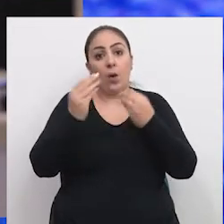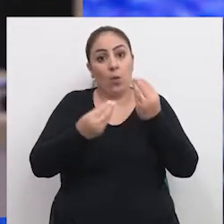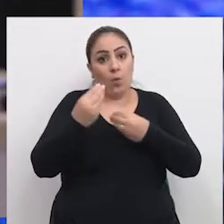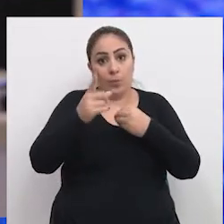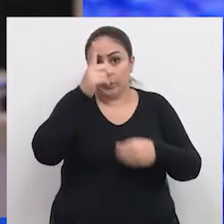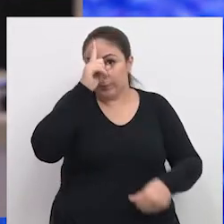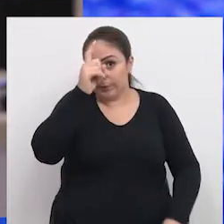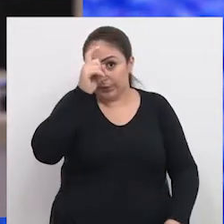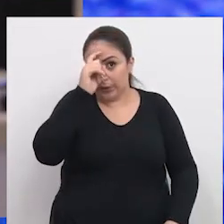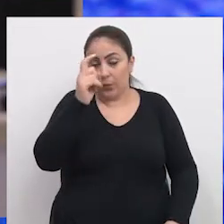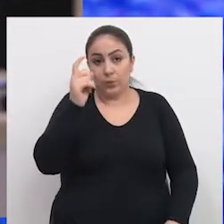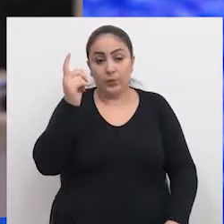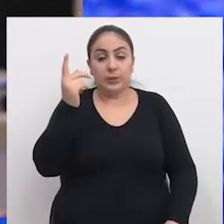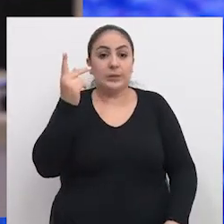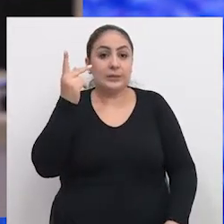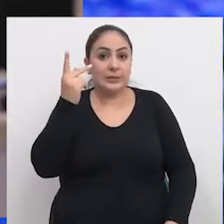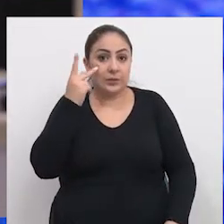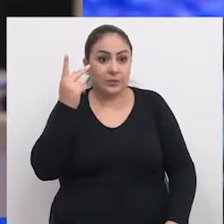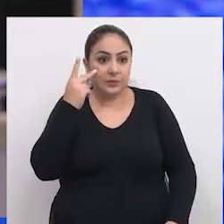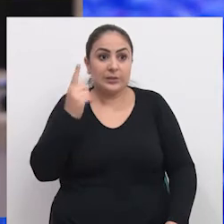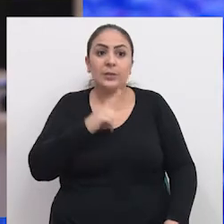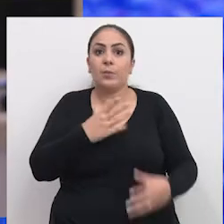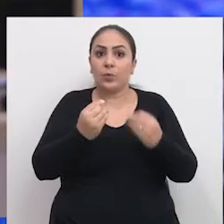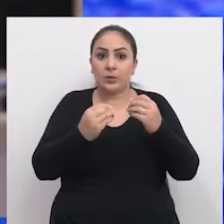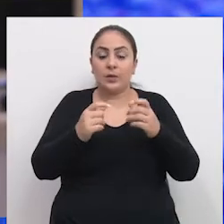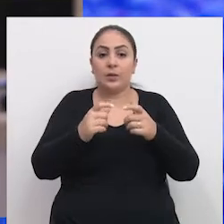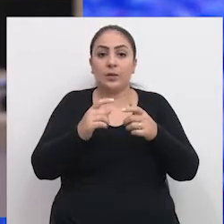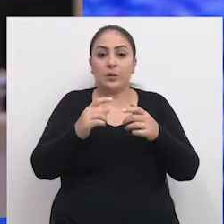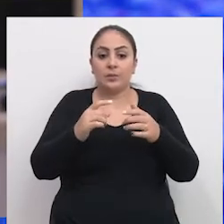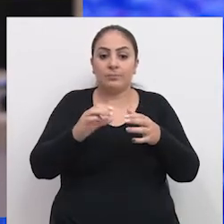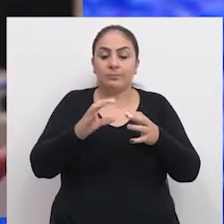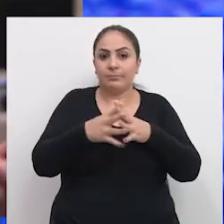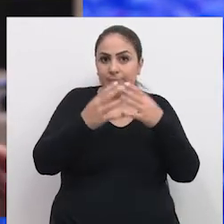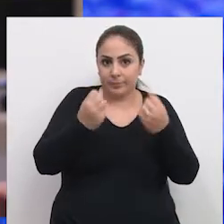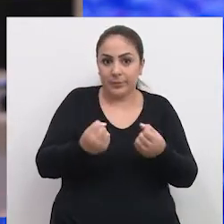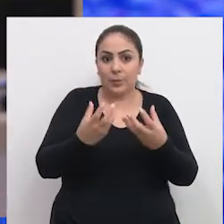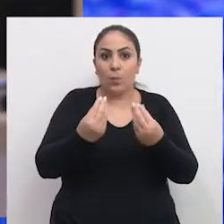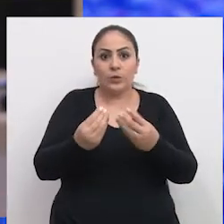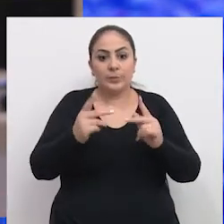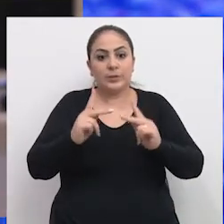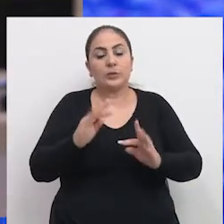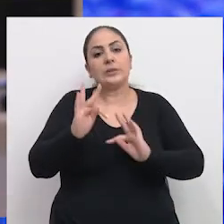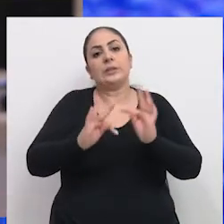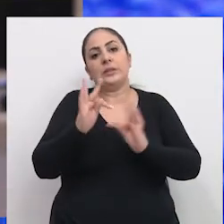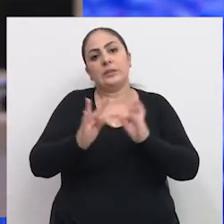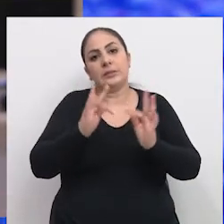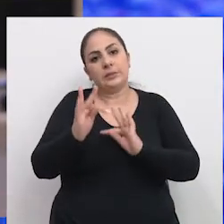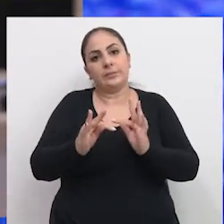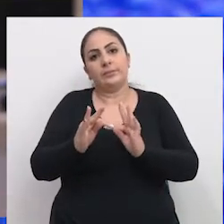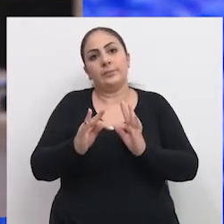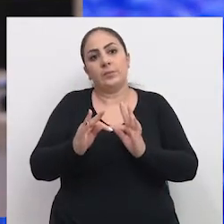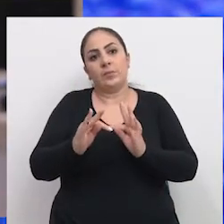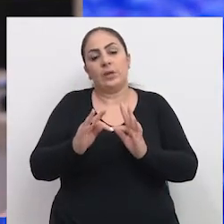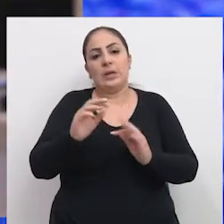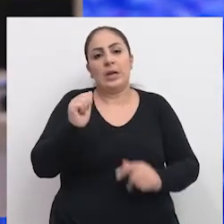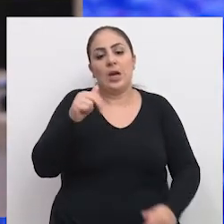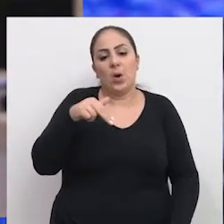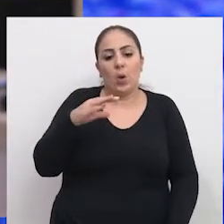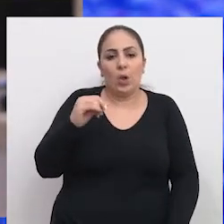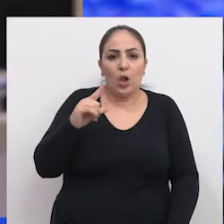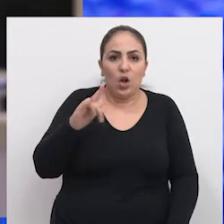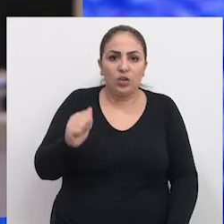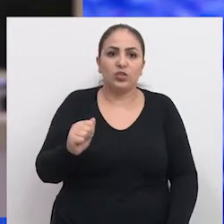E como o Hospital São Vicente de Paulo é um hospital de alta complexidade, existe muitos pacientes em tratamento onco-hematológico,